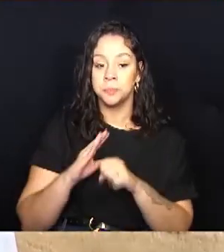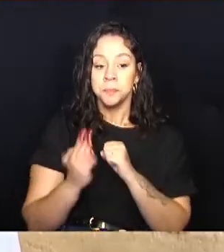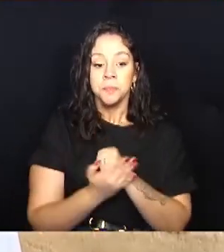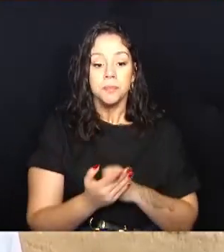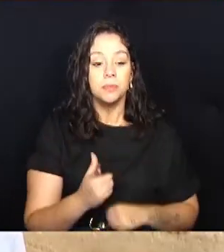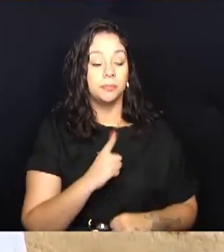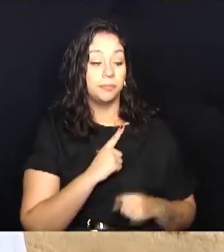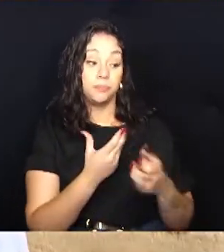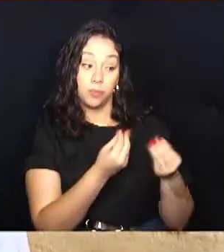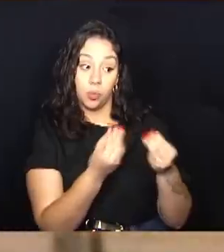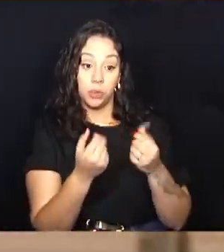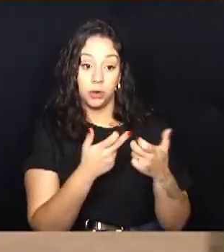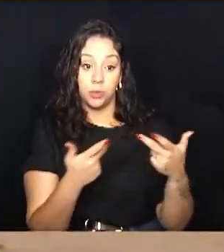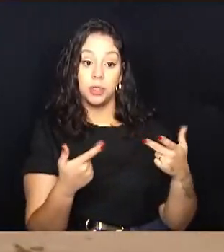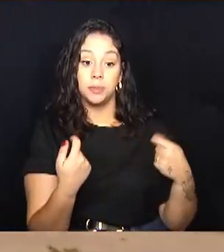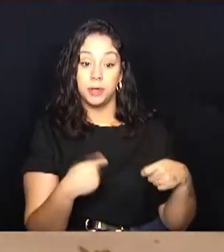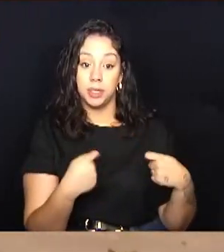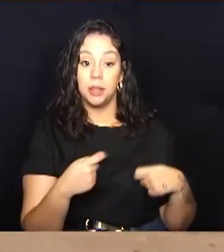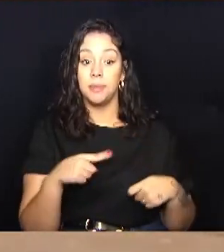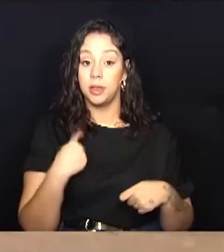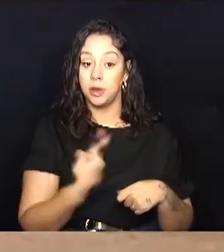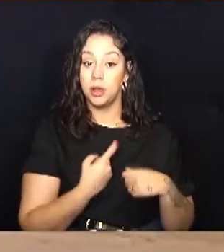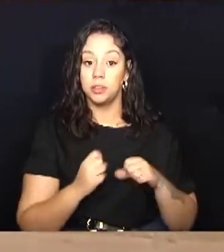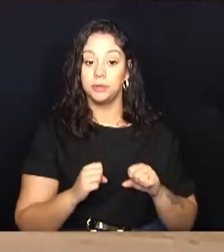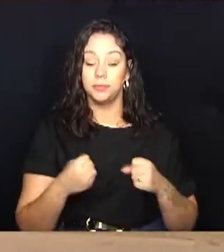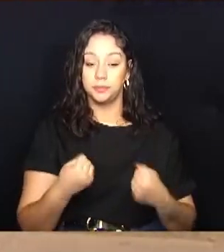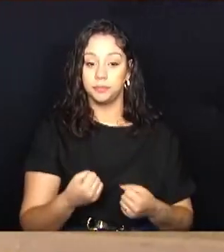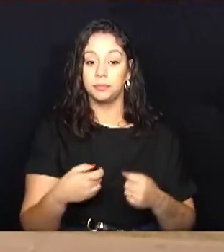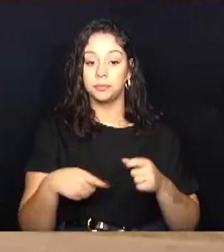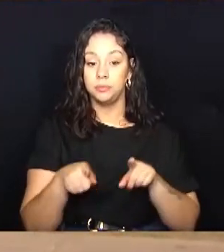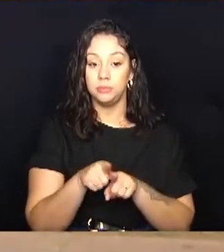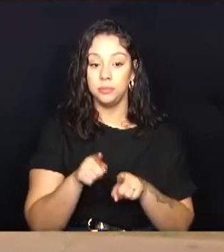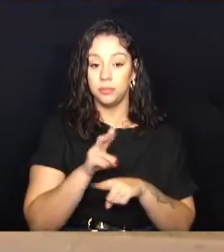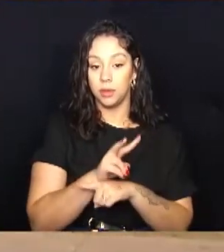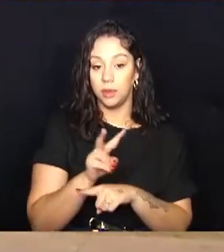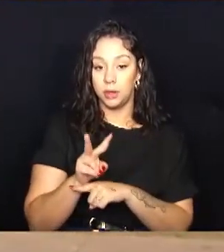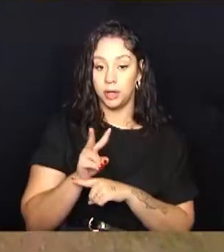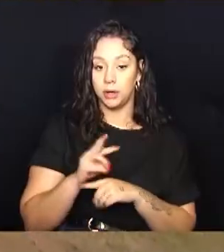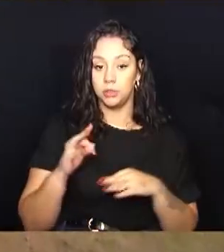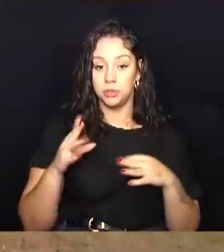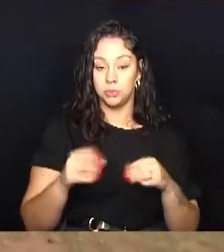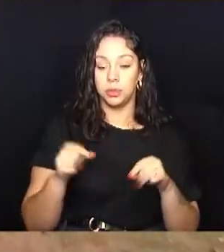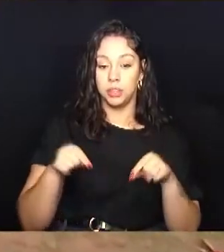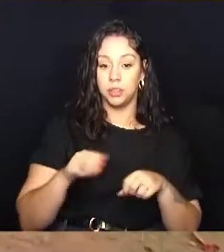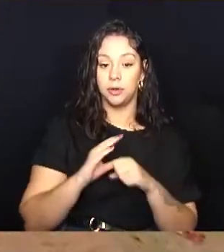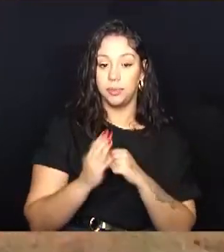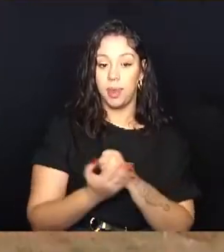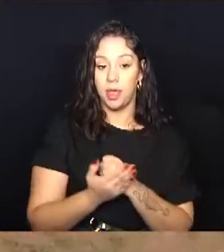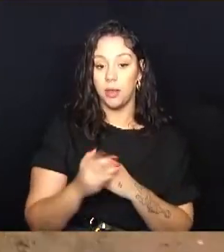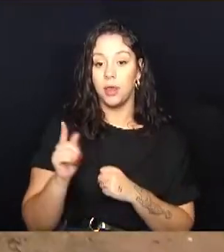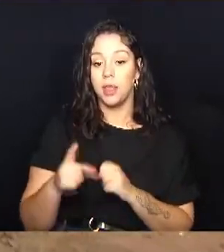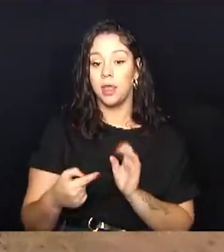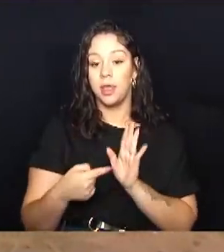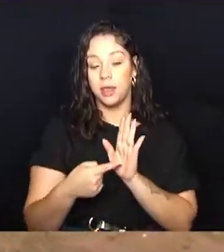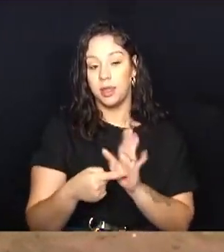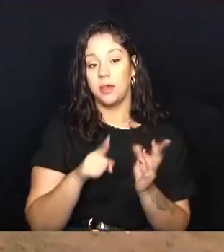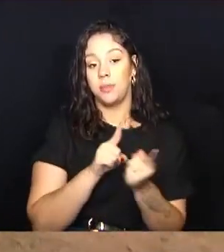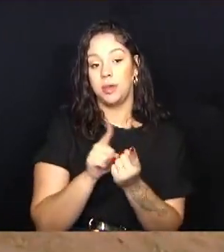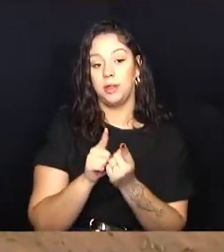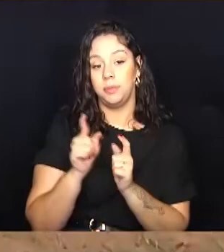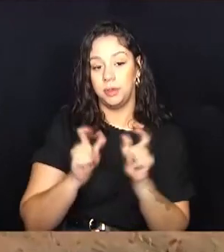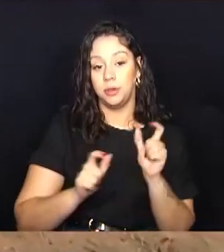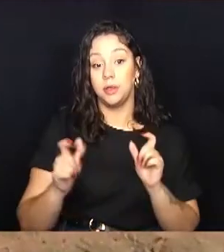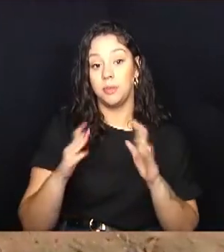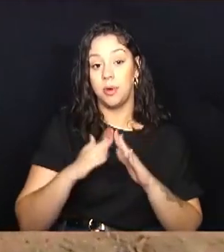coisa ainda, a está fazendo o máximo possível, também cuidando de tudo aqui do bairro e essa aqui é uma reivindicação para atender os moradores aqui, que eles